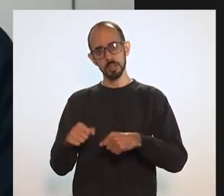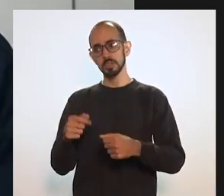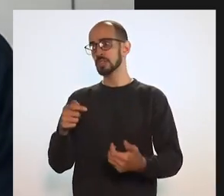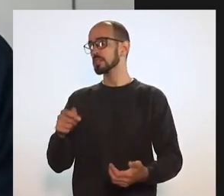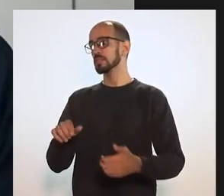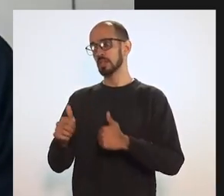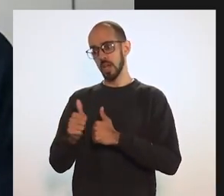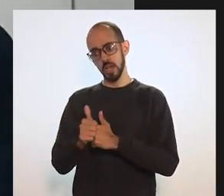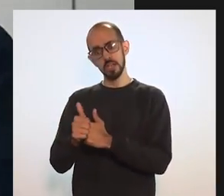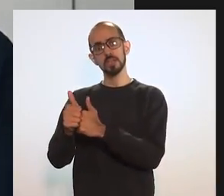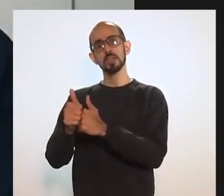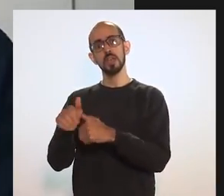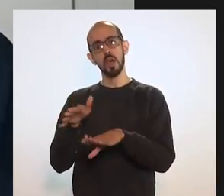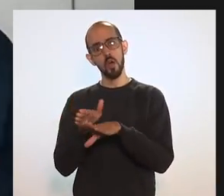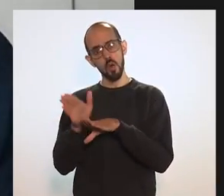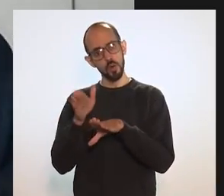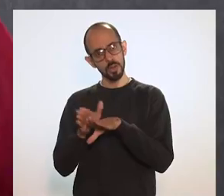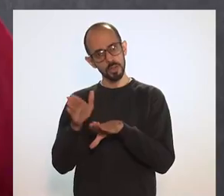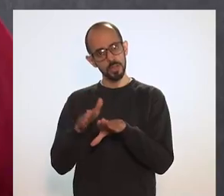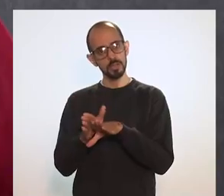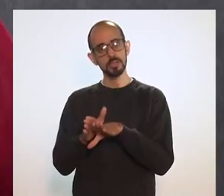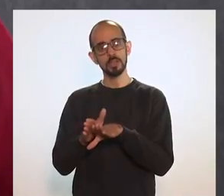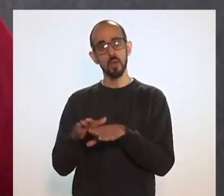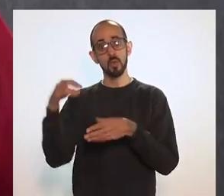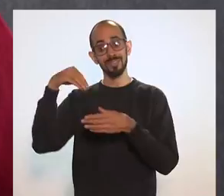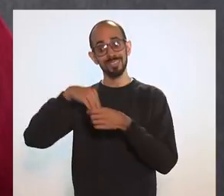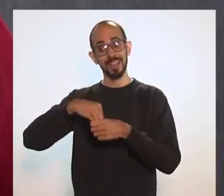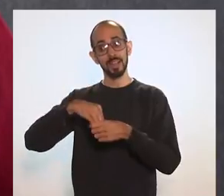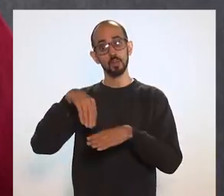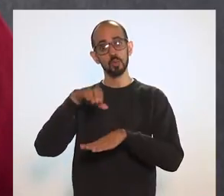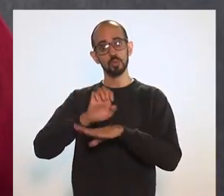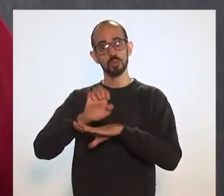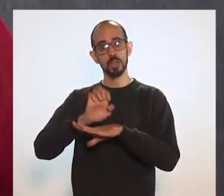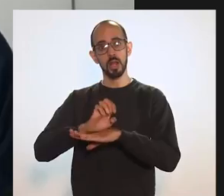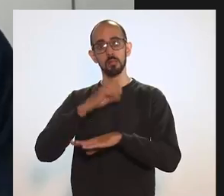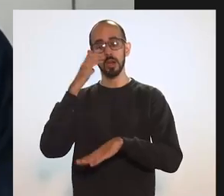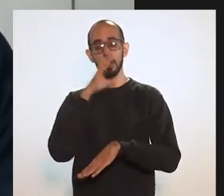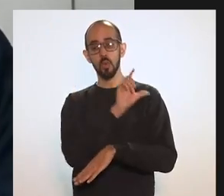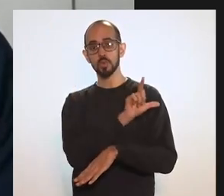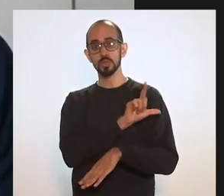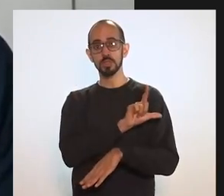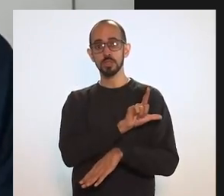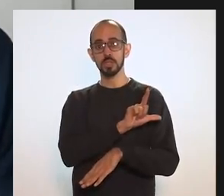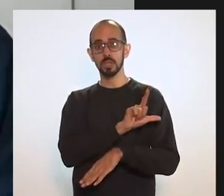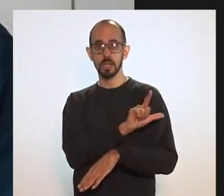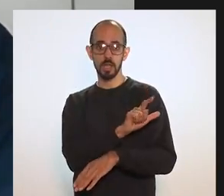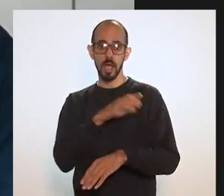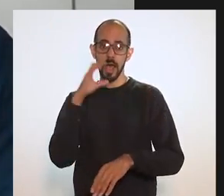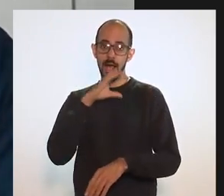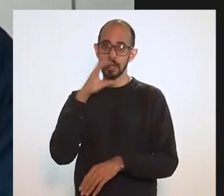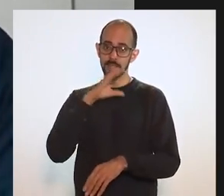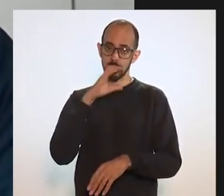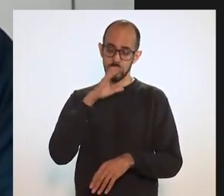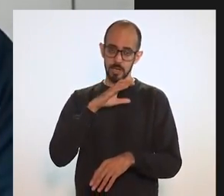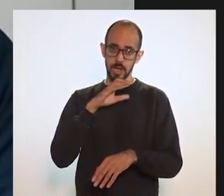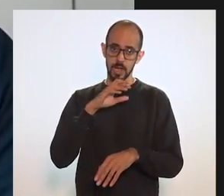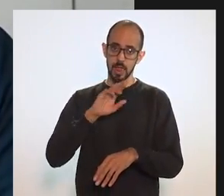seguir o que está no Plano Nacional de Imunização para que ele, no seu Estado, consiga acelerar